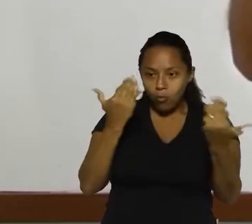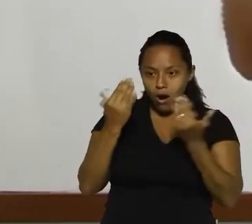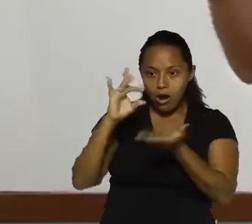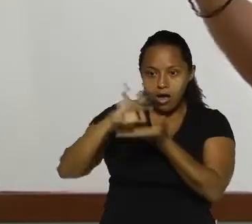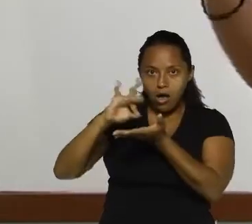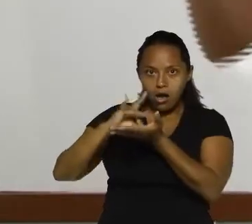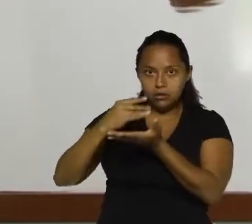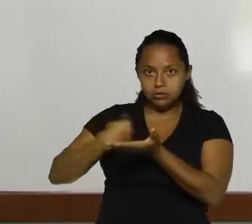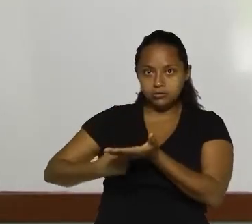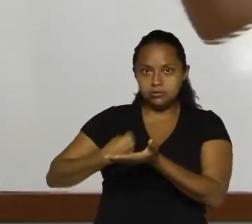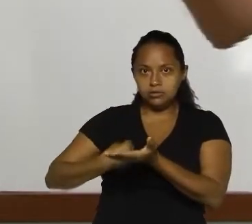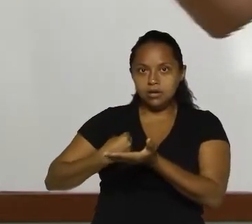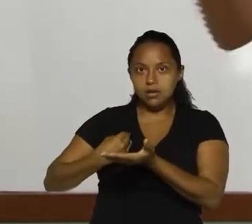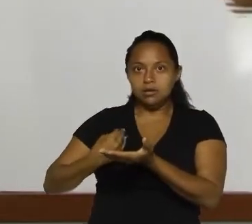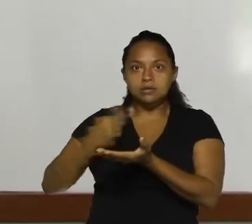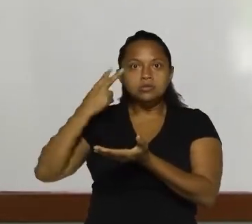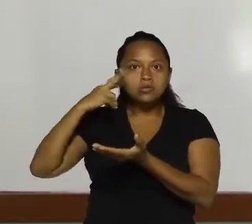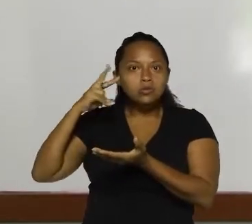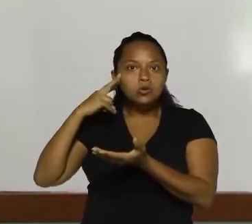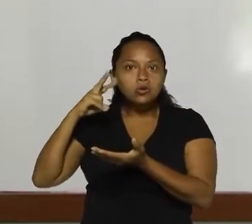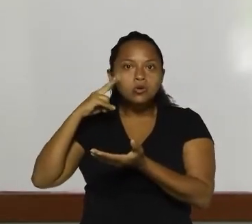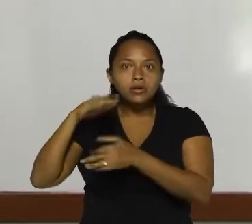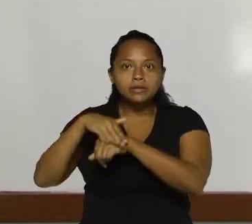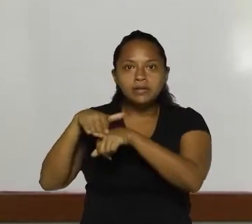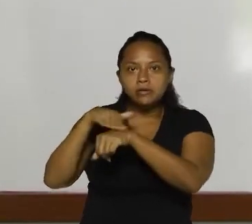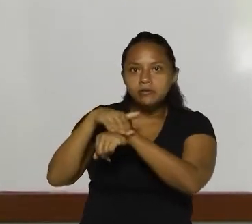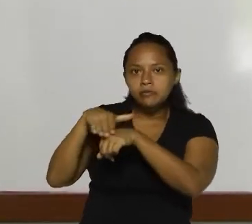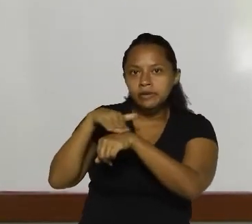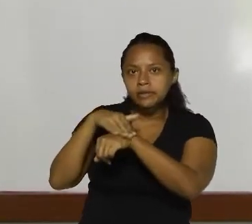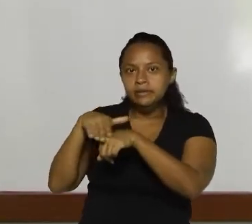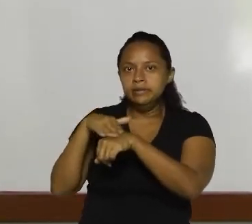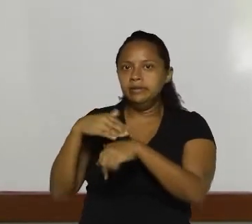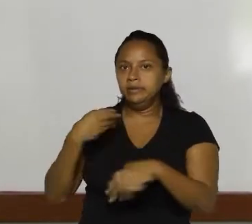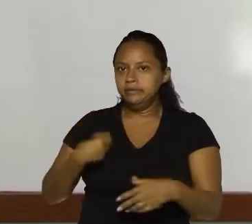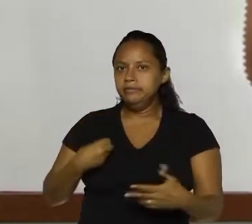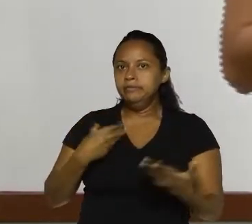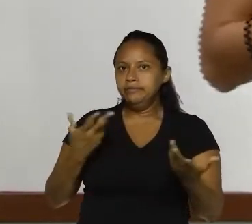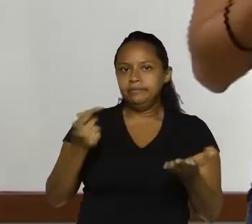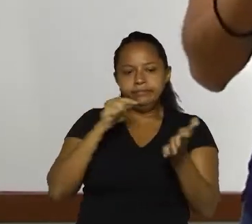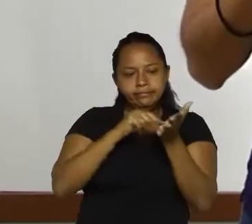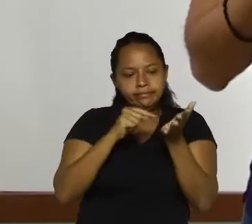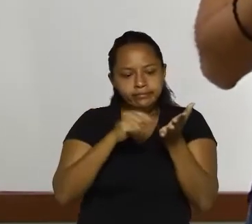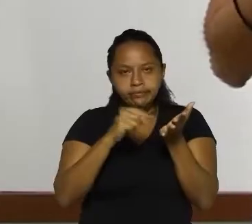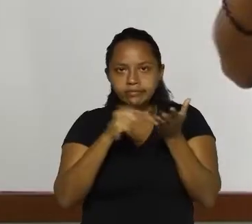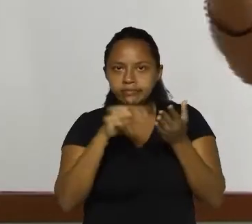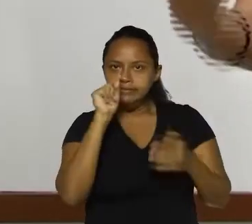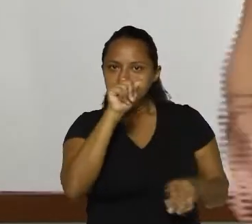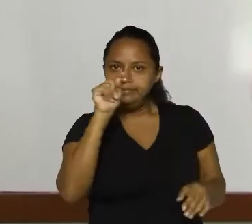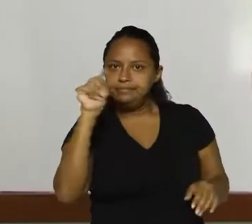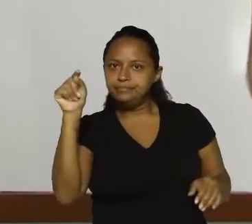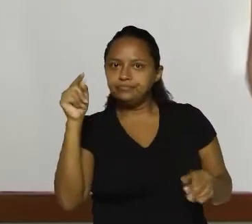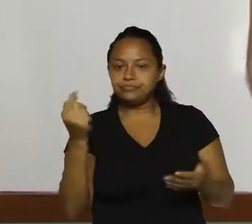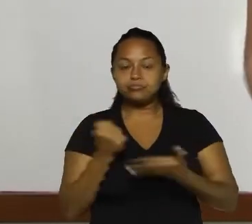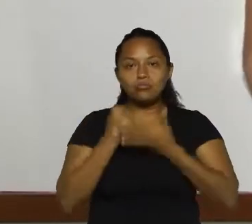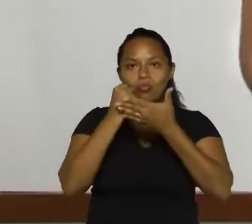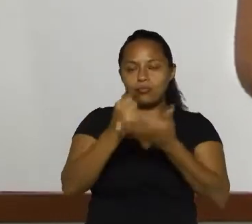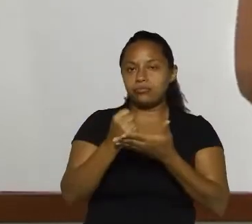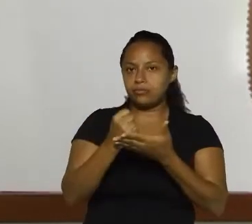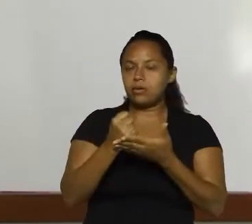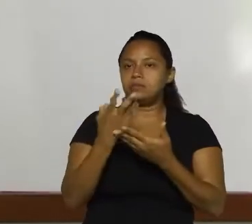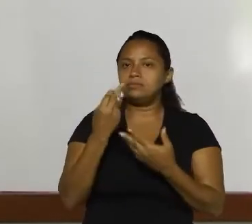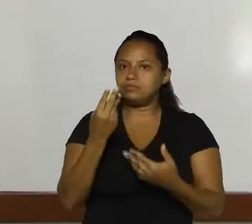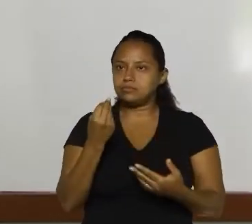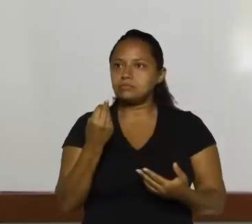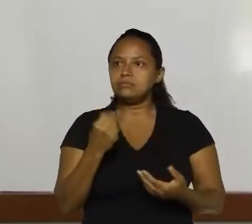que seria a realidade da conversa. Então, as reticências são muito enriquecedoras nesse sentido.